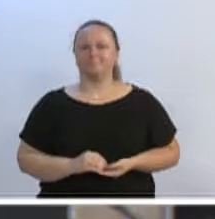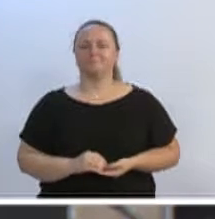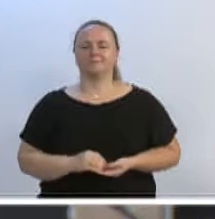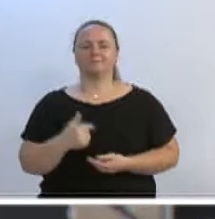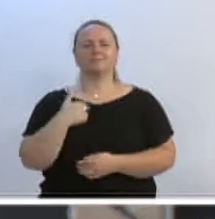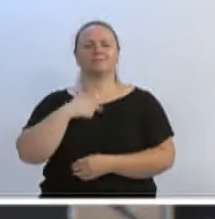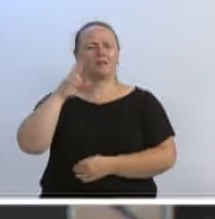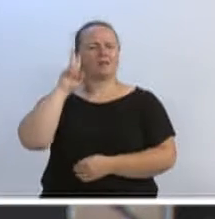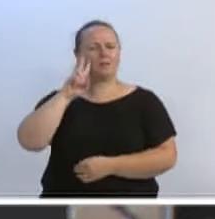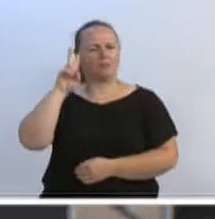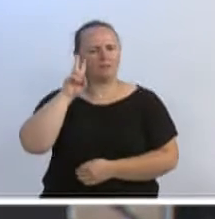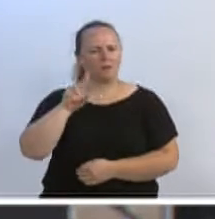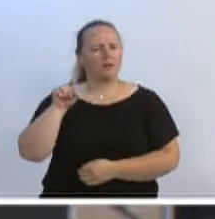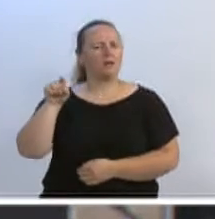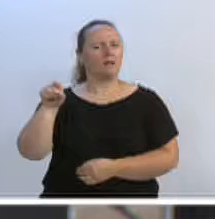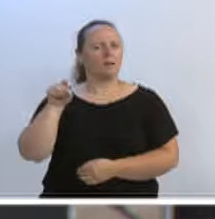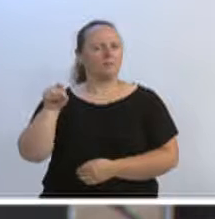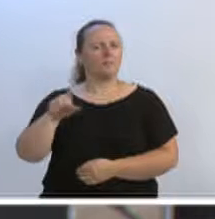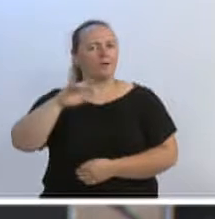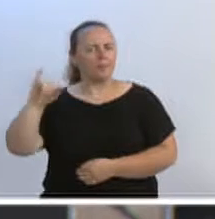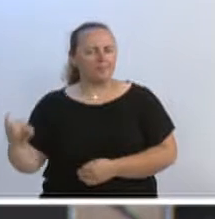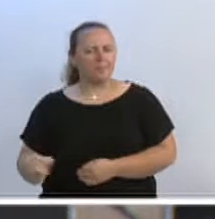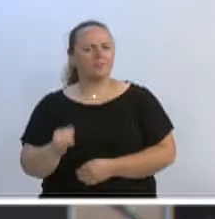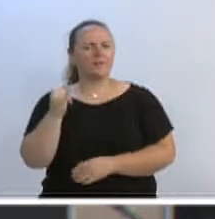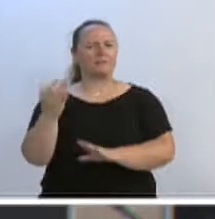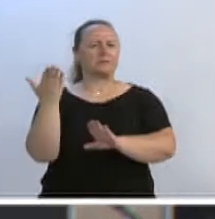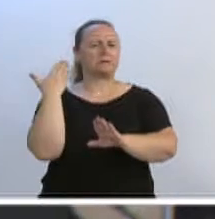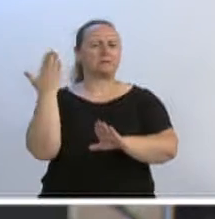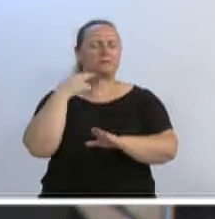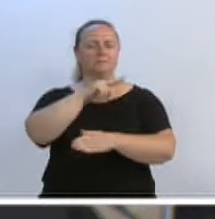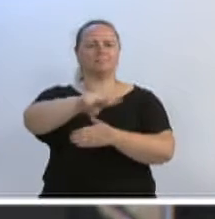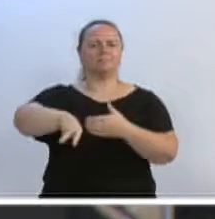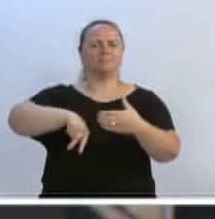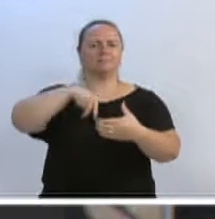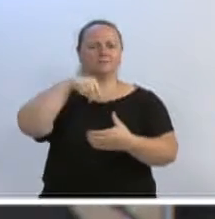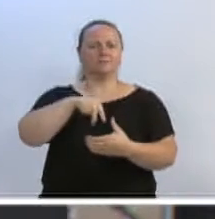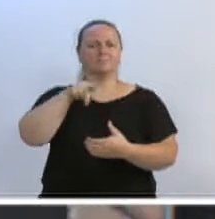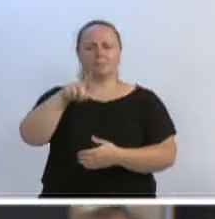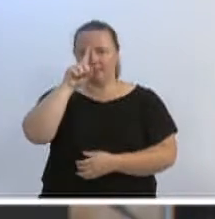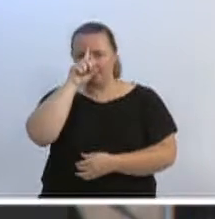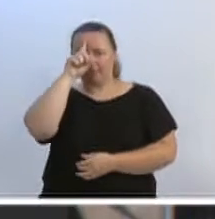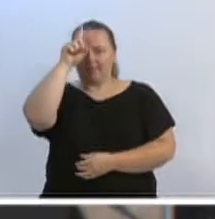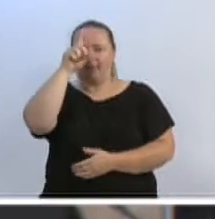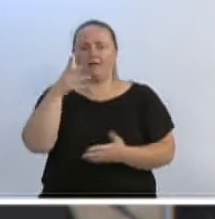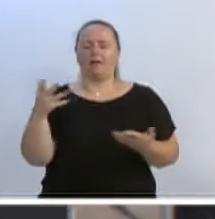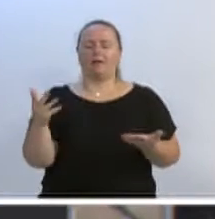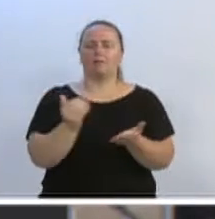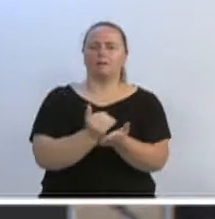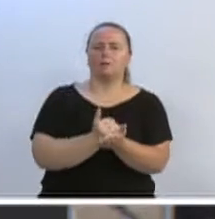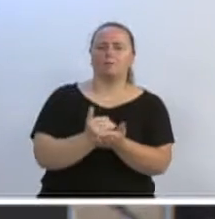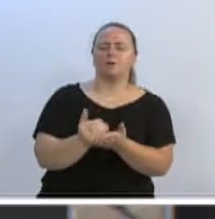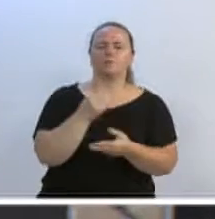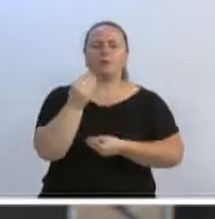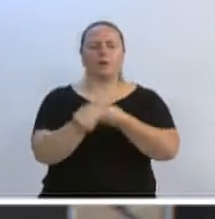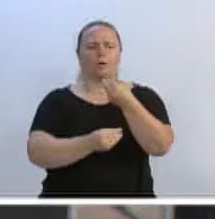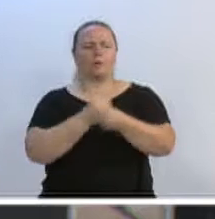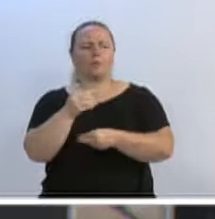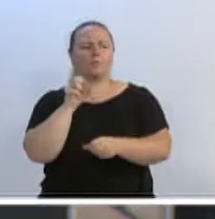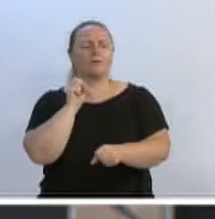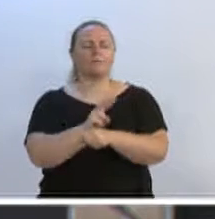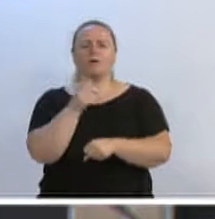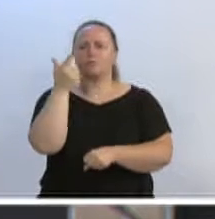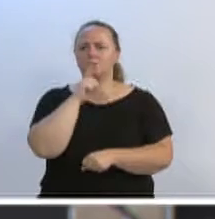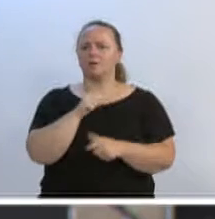bem desse dia, quando V. Exª usou dessa tribuna para falar dessa iniciativa, uma ideia que surgiu aqui na Casa Legislativa, através da vossa pessoa.